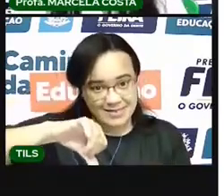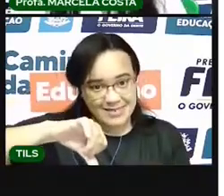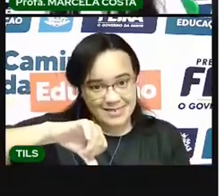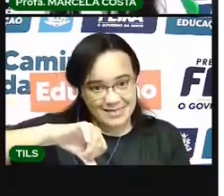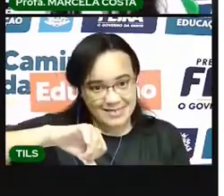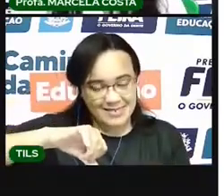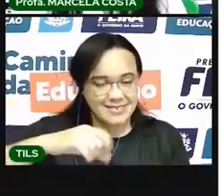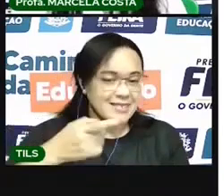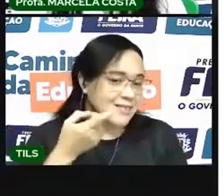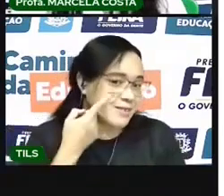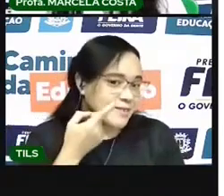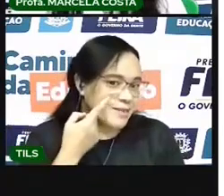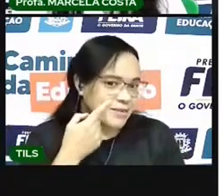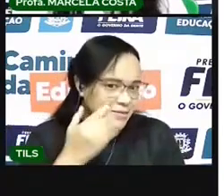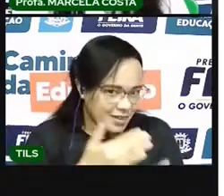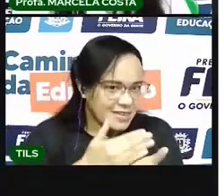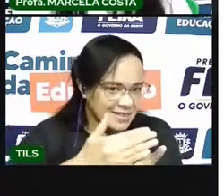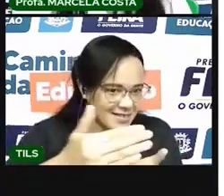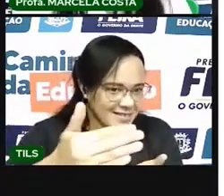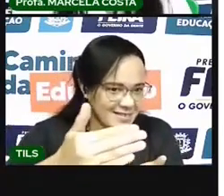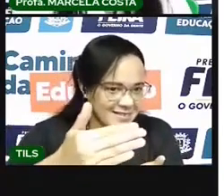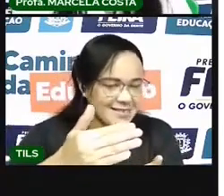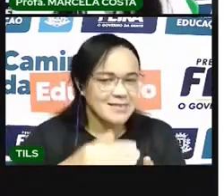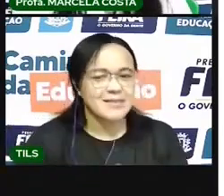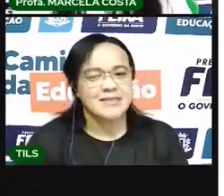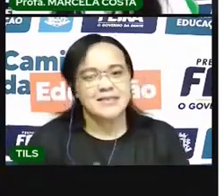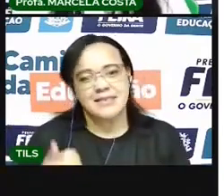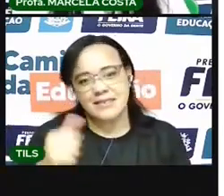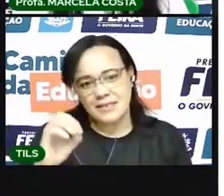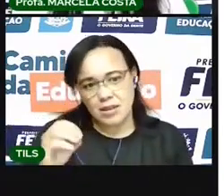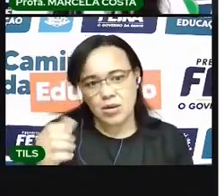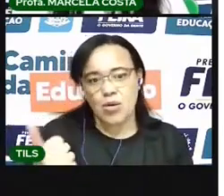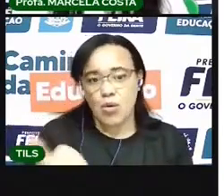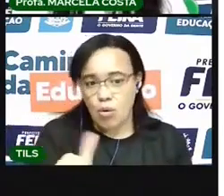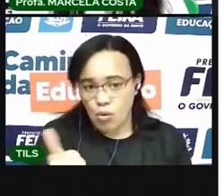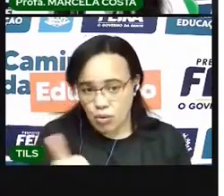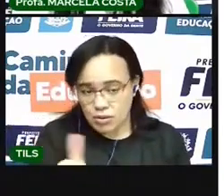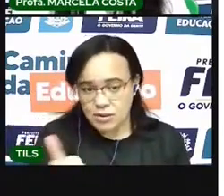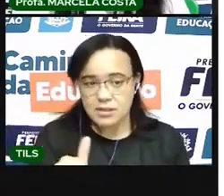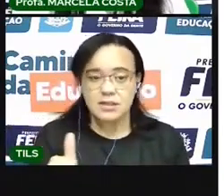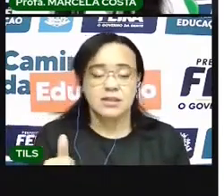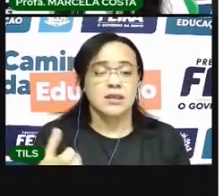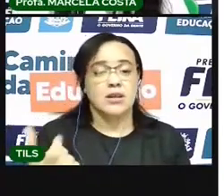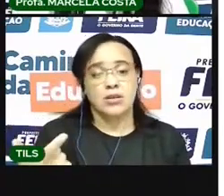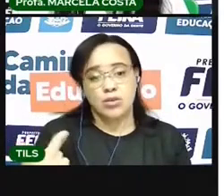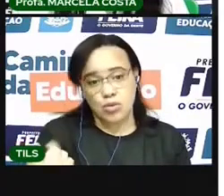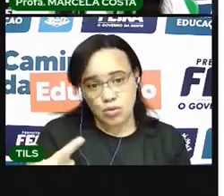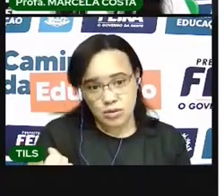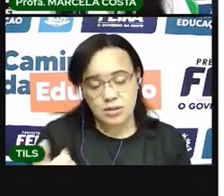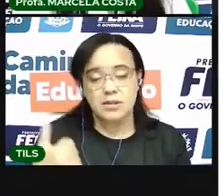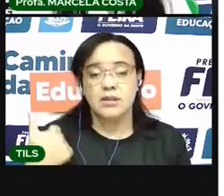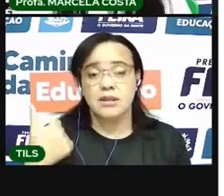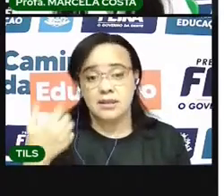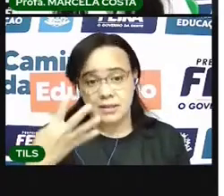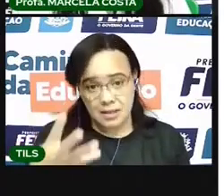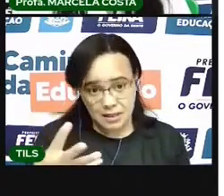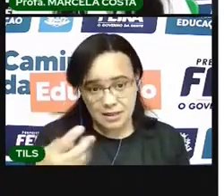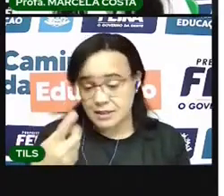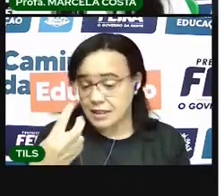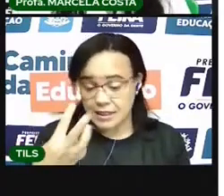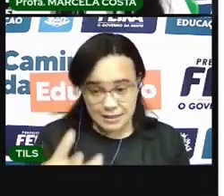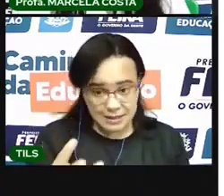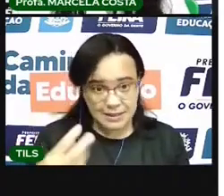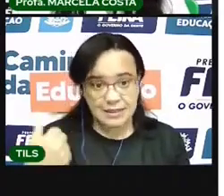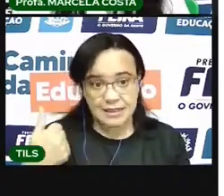Vamos ver como é que continua a sequência. 10, 11, 12, 13,